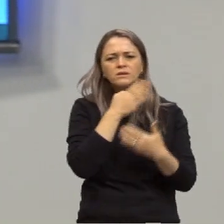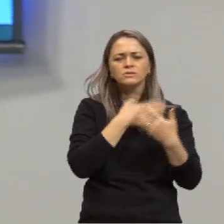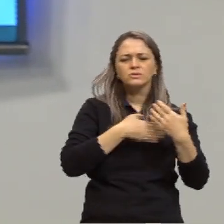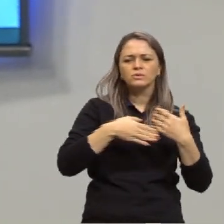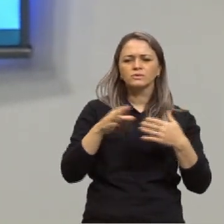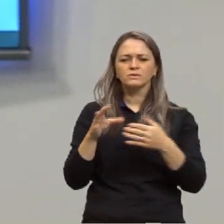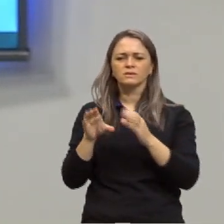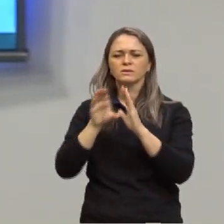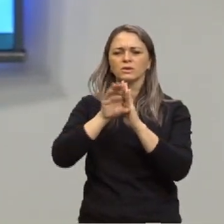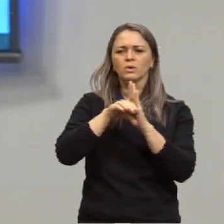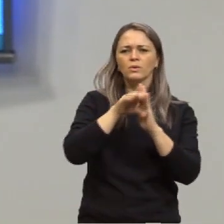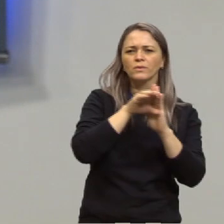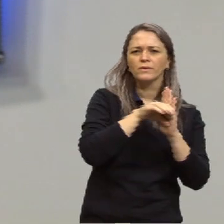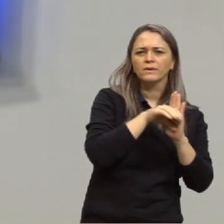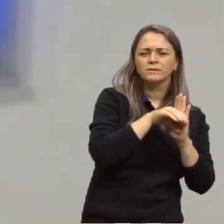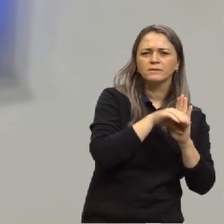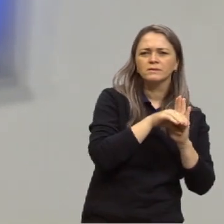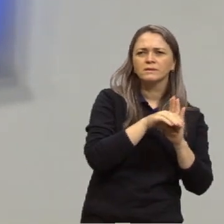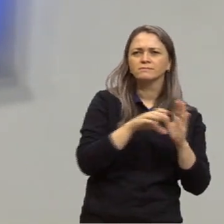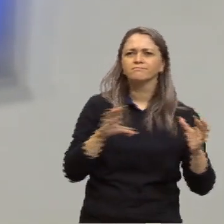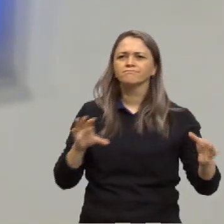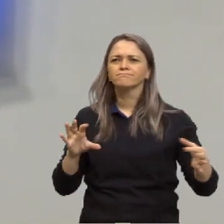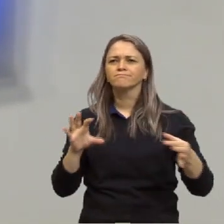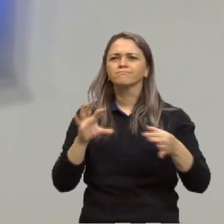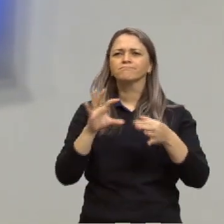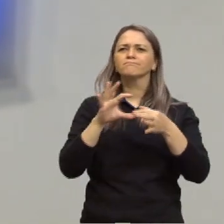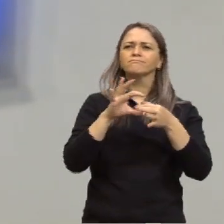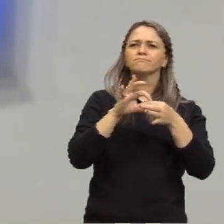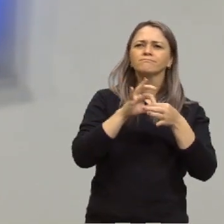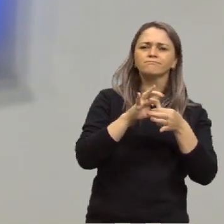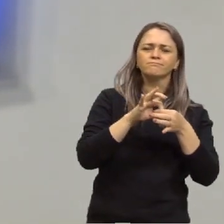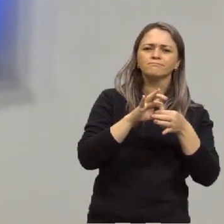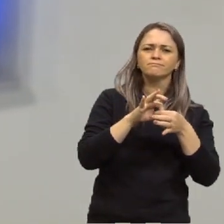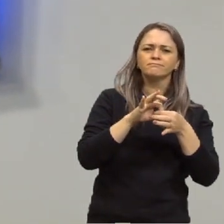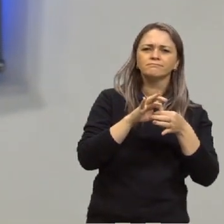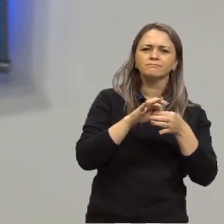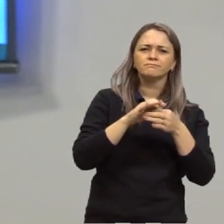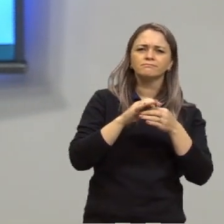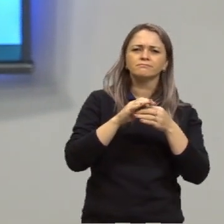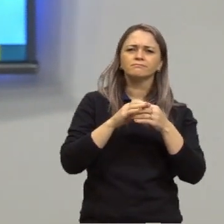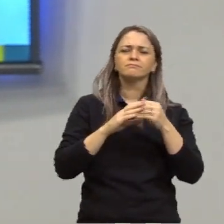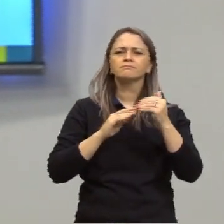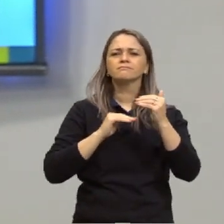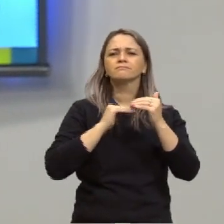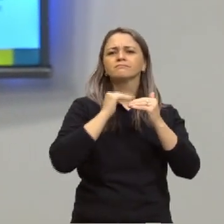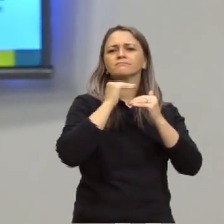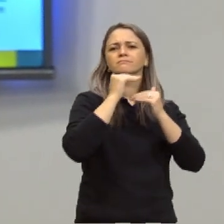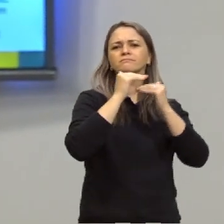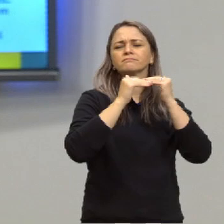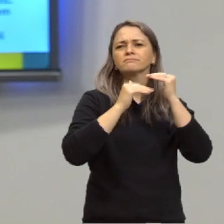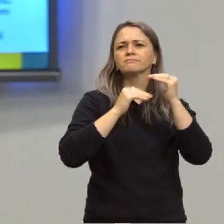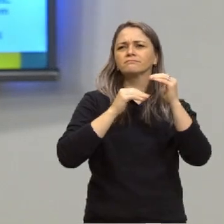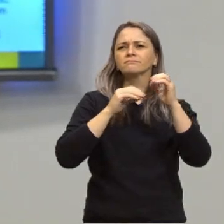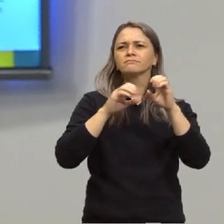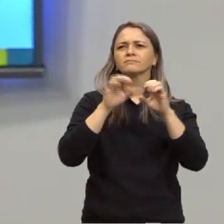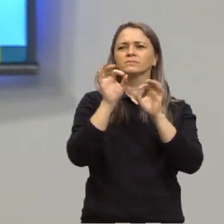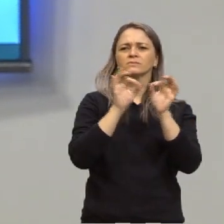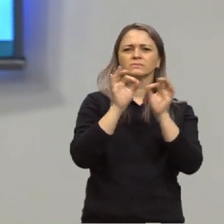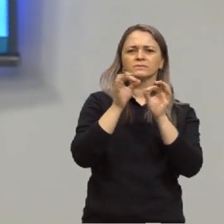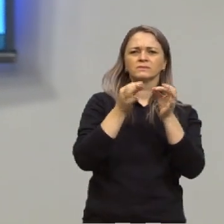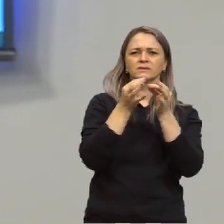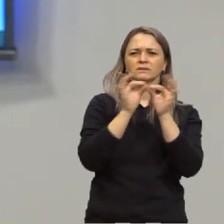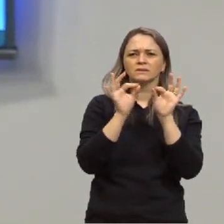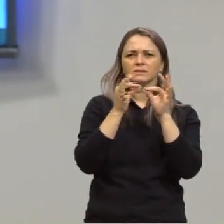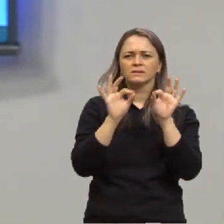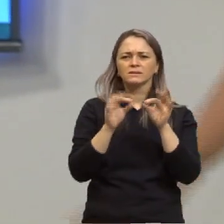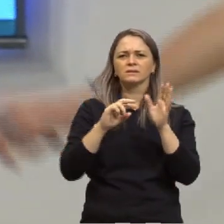conceitos, eles vão se agregar para que a gente consiga construir lá adiante a semântica, o